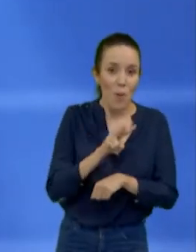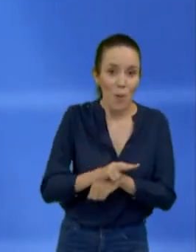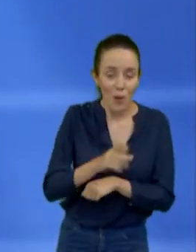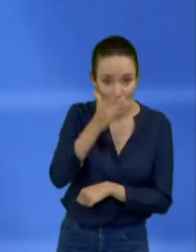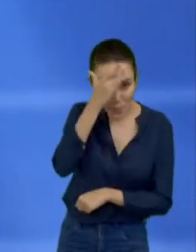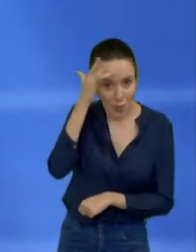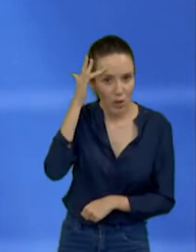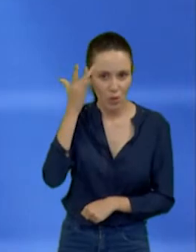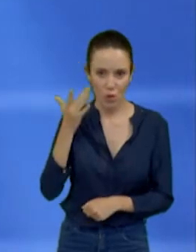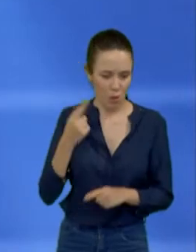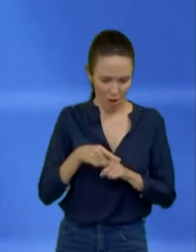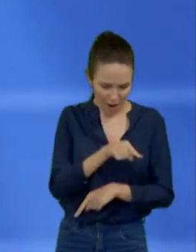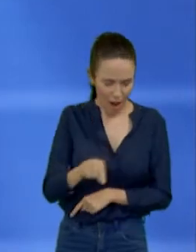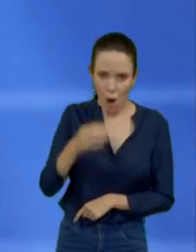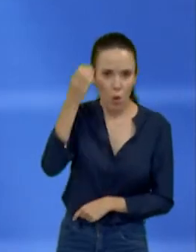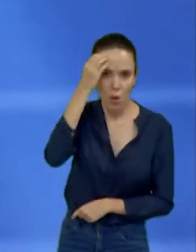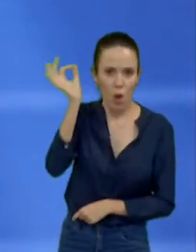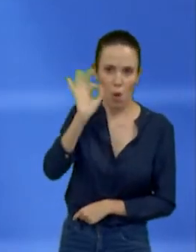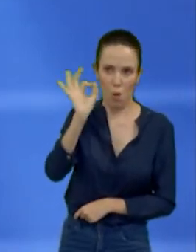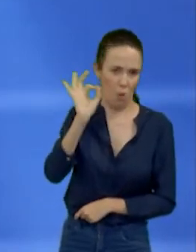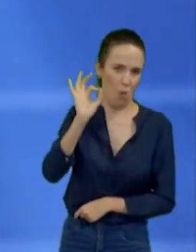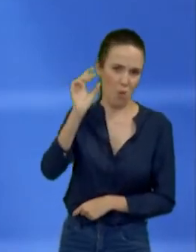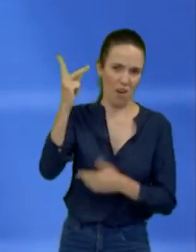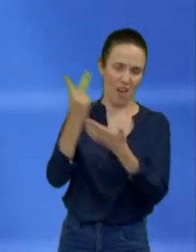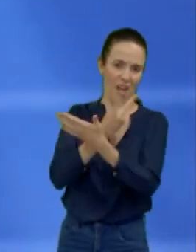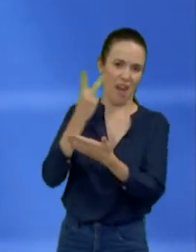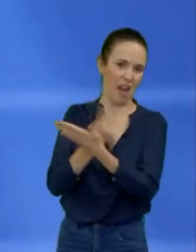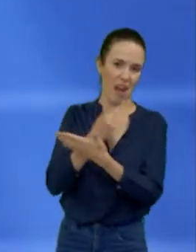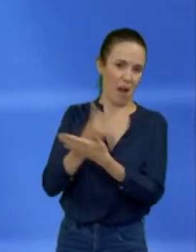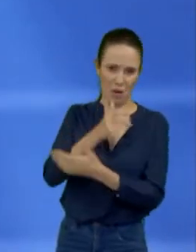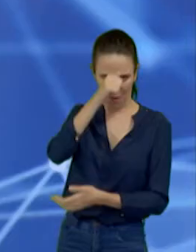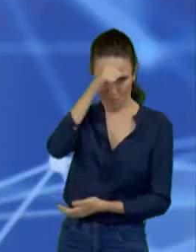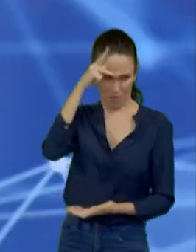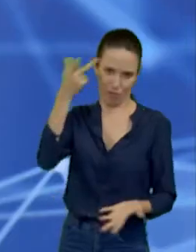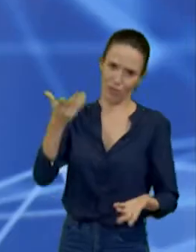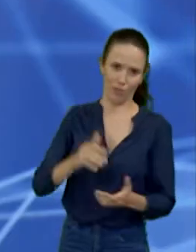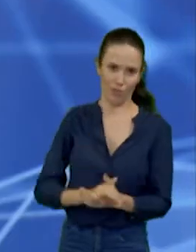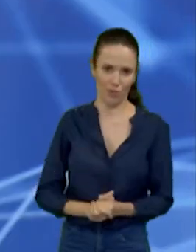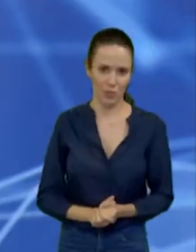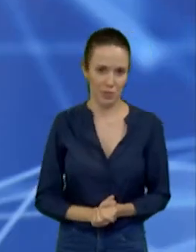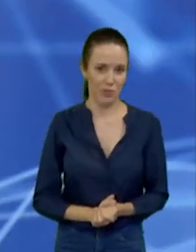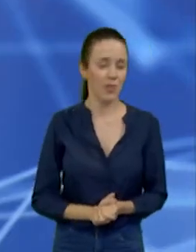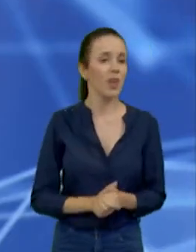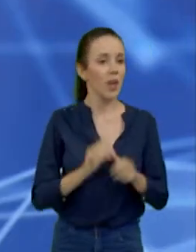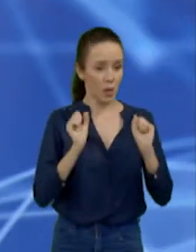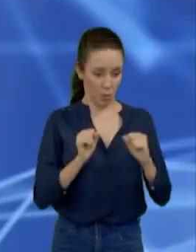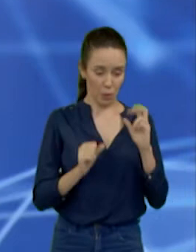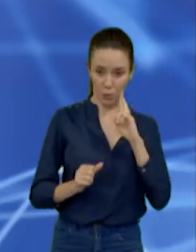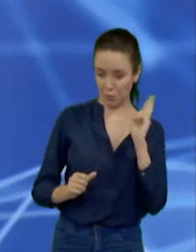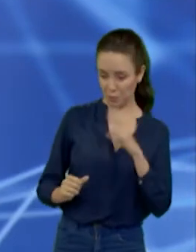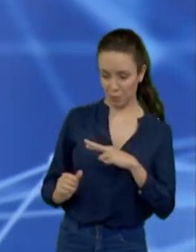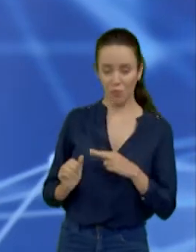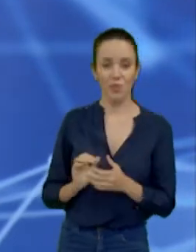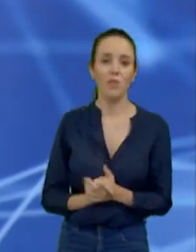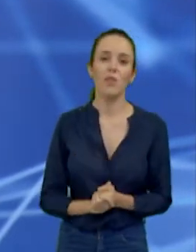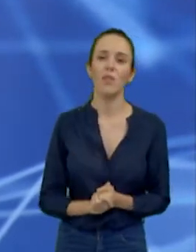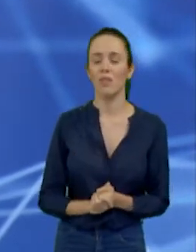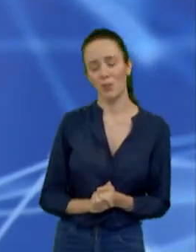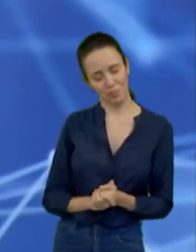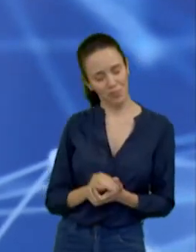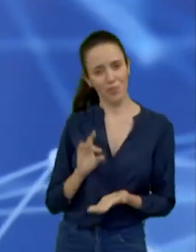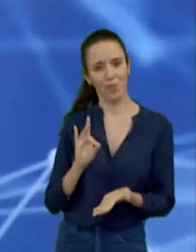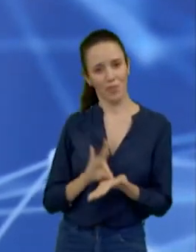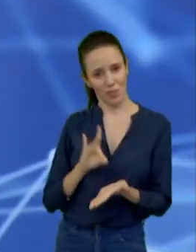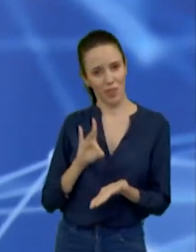mazelas dos políticos desse país todo. Ok, candidato, um minuto para a réplica, candidato Hernani. É, infelizmente,